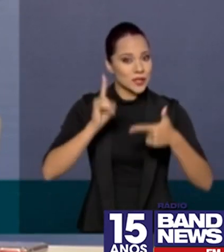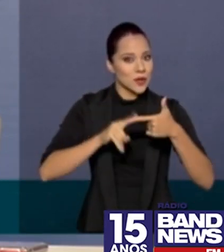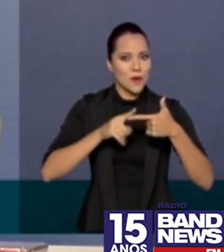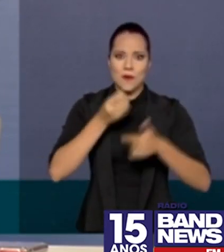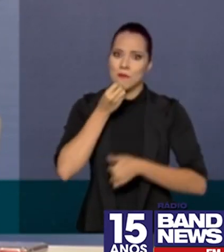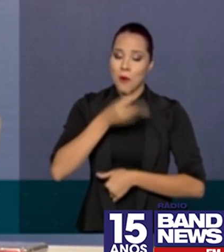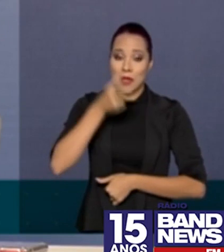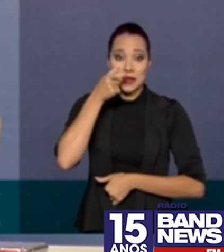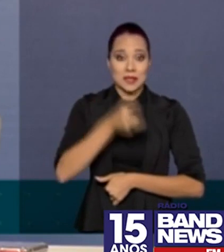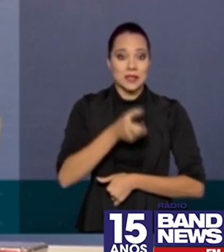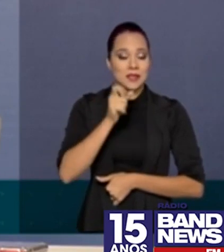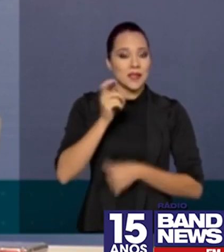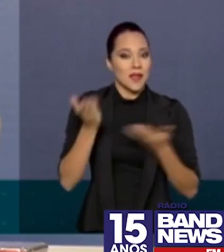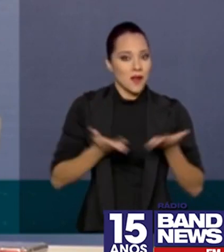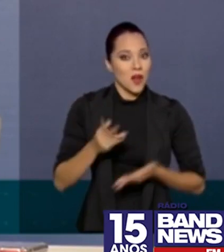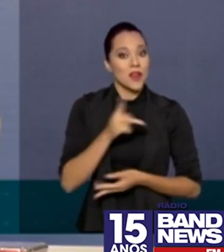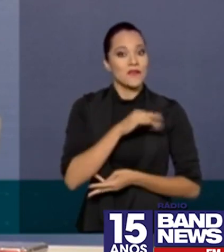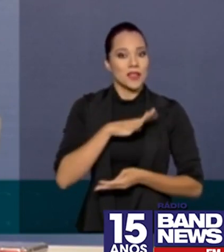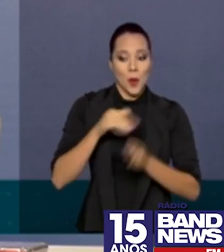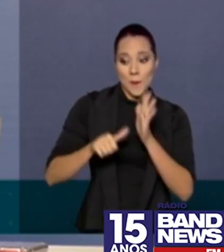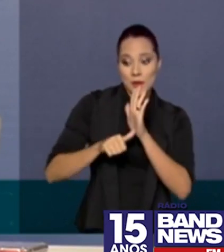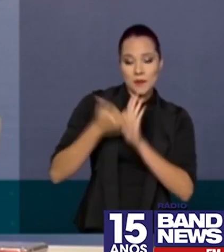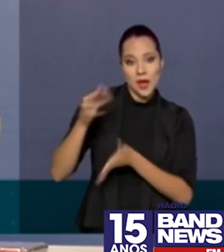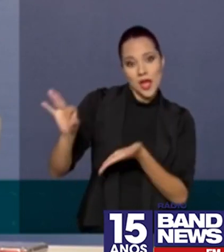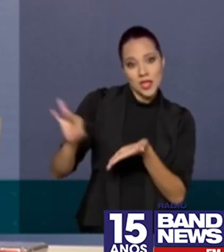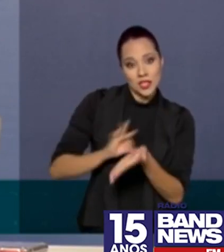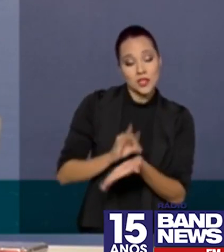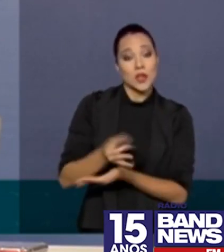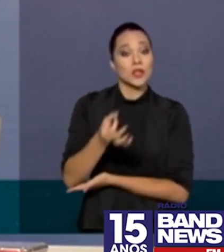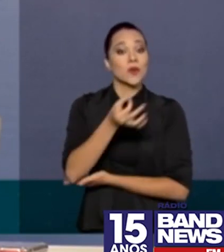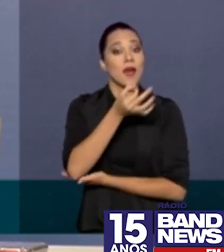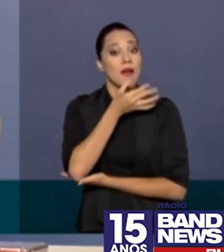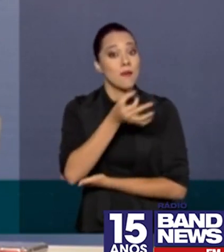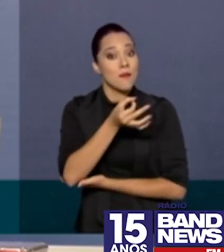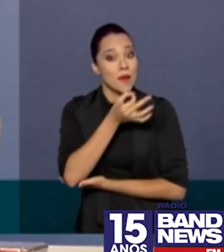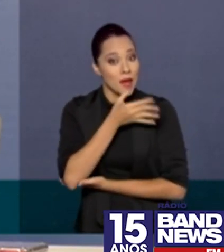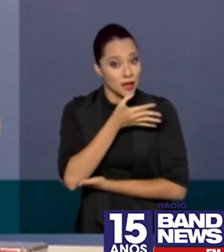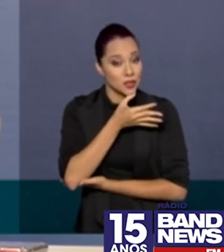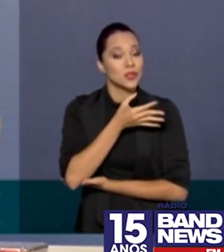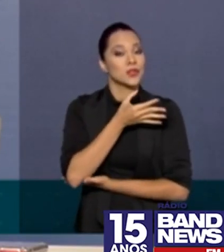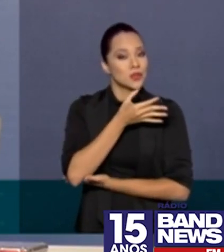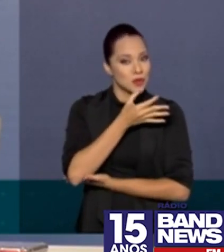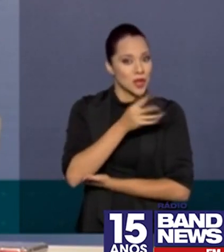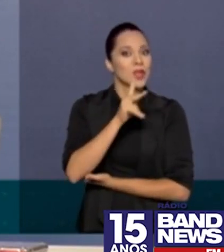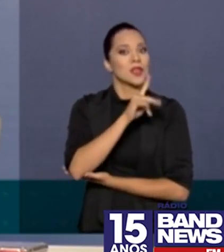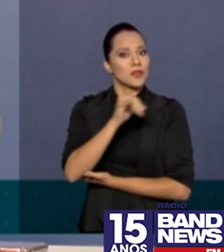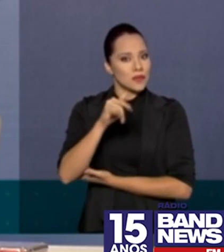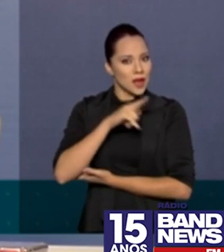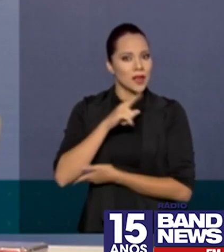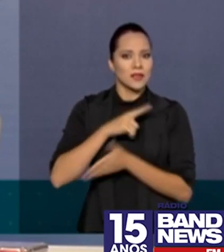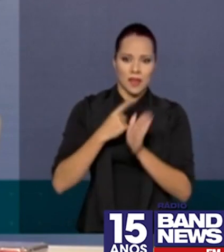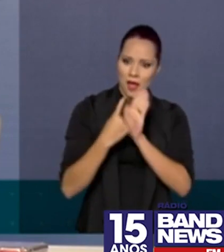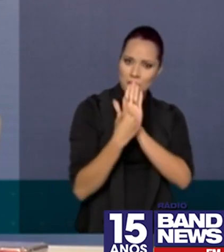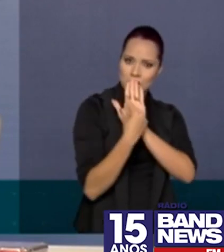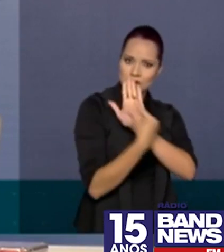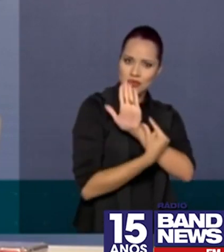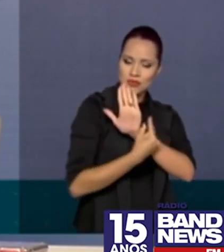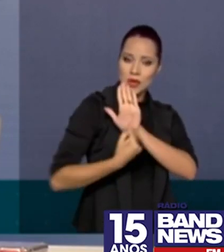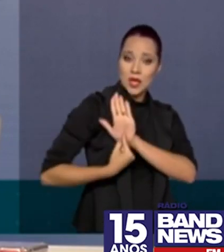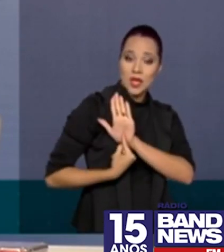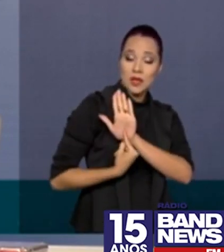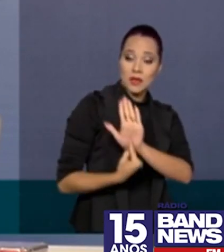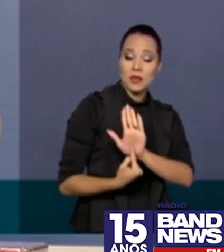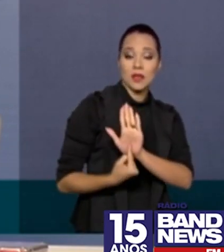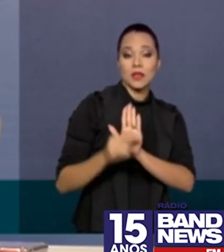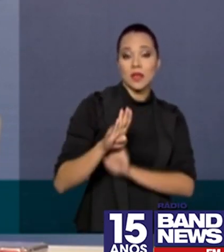muito interessante é o fato de que a gente vai dar o primeiro registro de um medicamento que vai ter em bula uma indicação